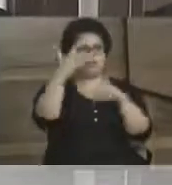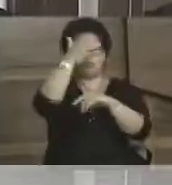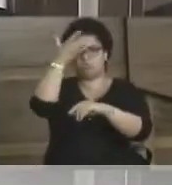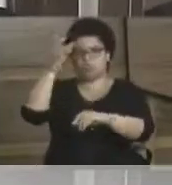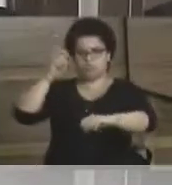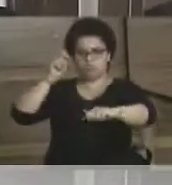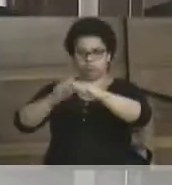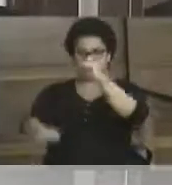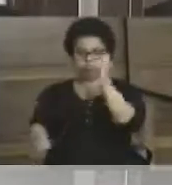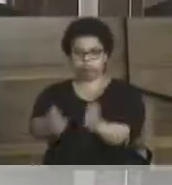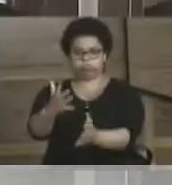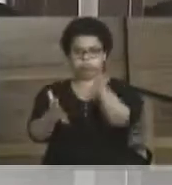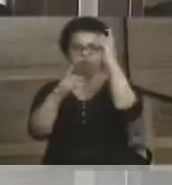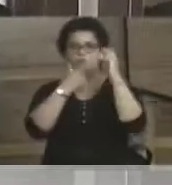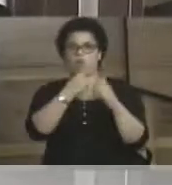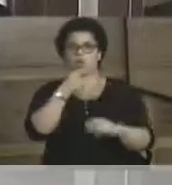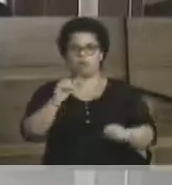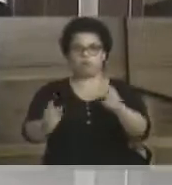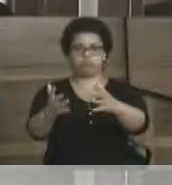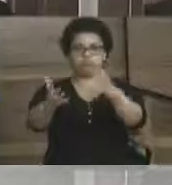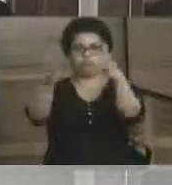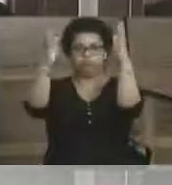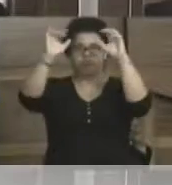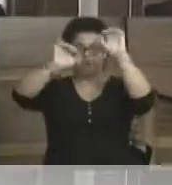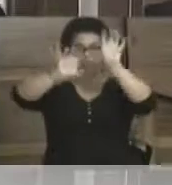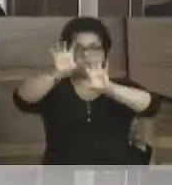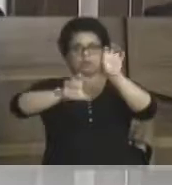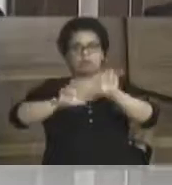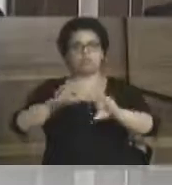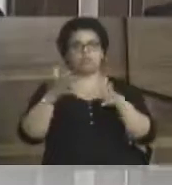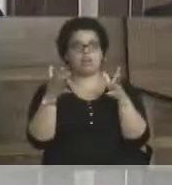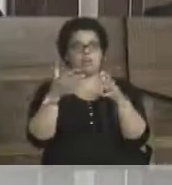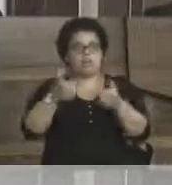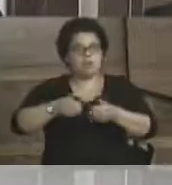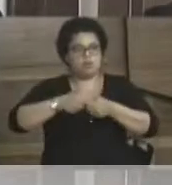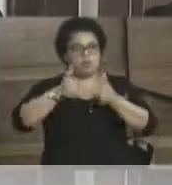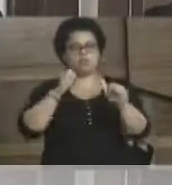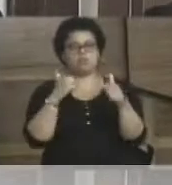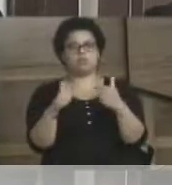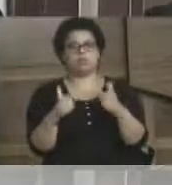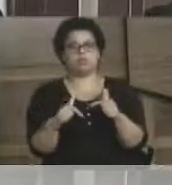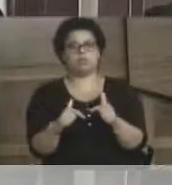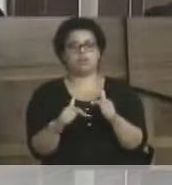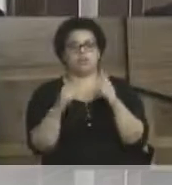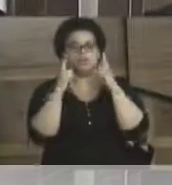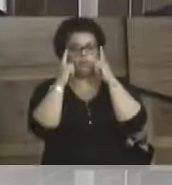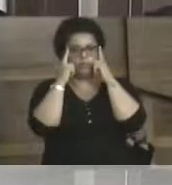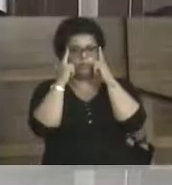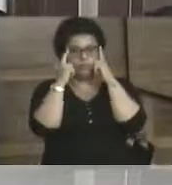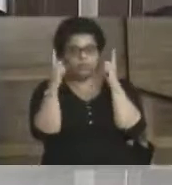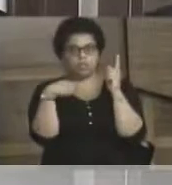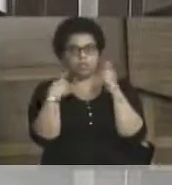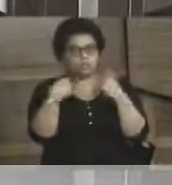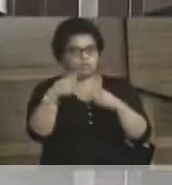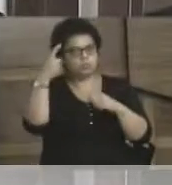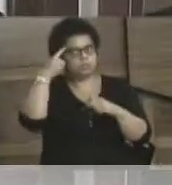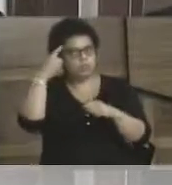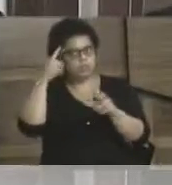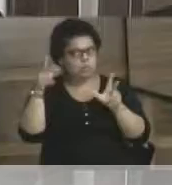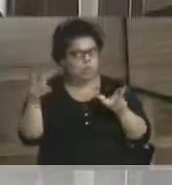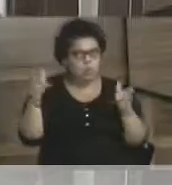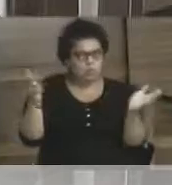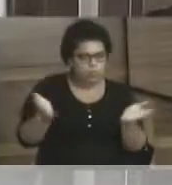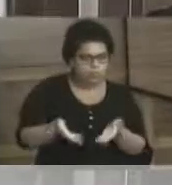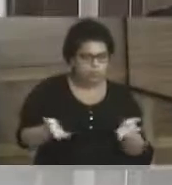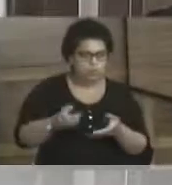pela melhor... pelo melhor estrutura de trabalho, a gente tem que pensar isso nos dias atuais,